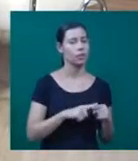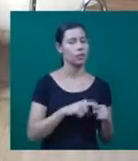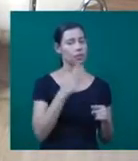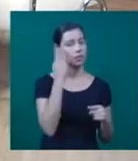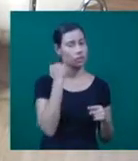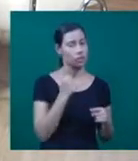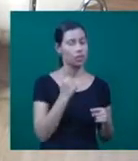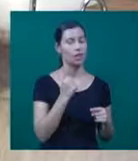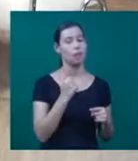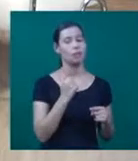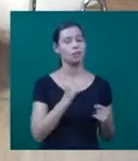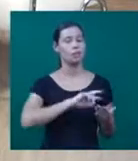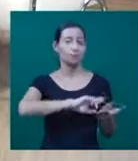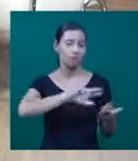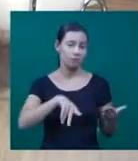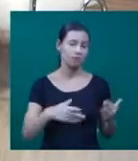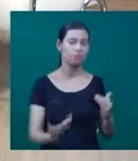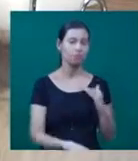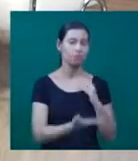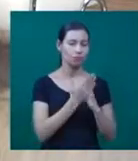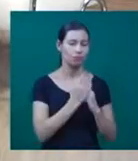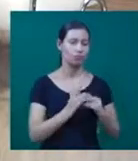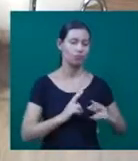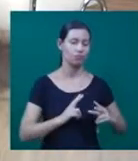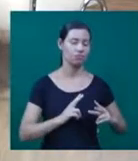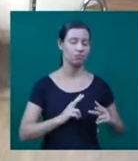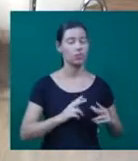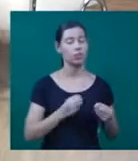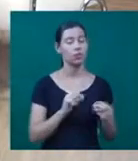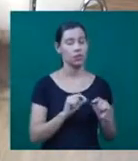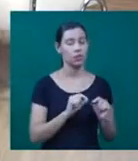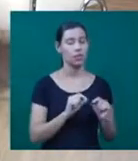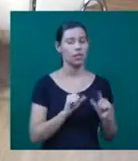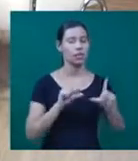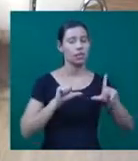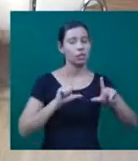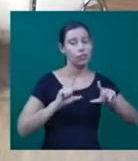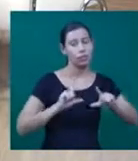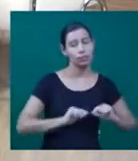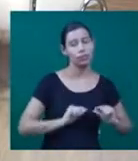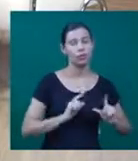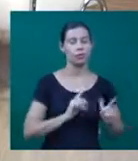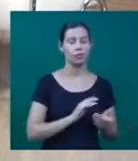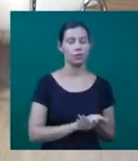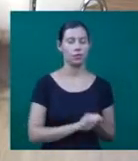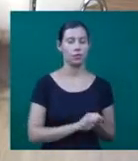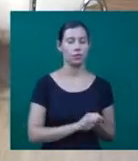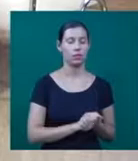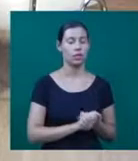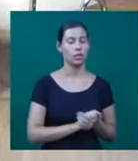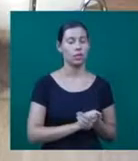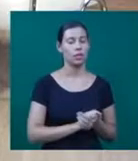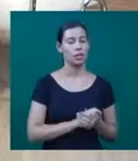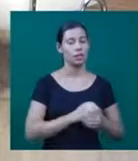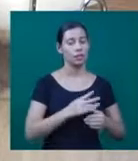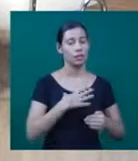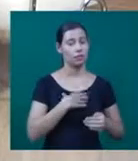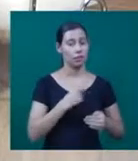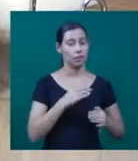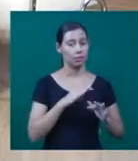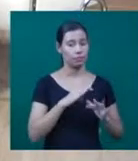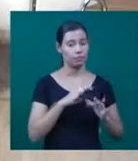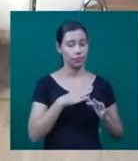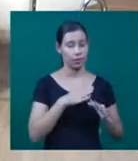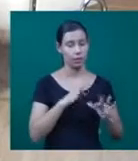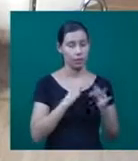de vida, existe uma série de fatores que estão relacionados e que poderia minimizar impactos para a pessoa que já tem uma predisposição genética. Isso realmente é